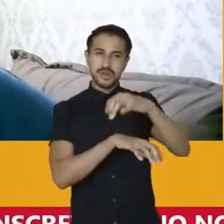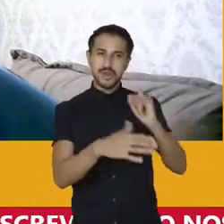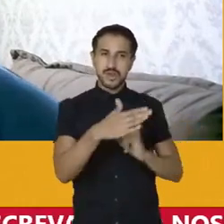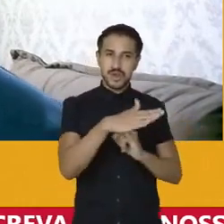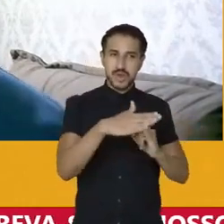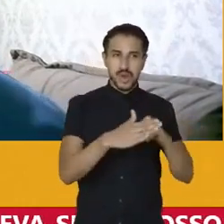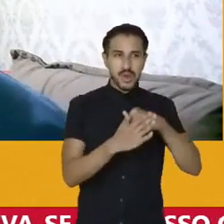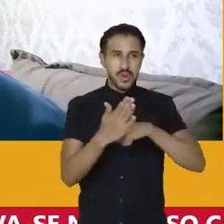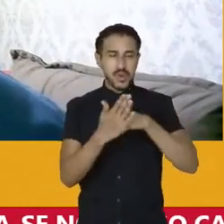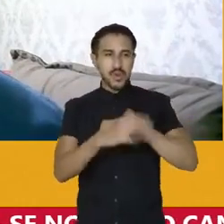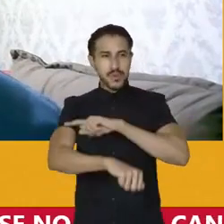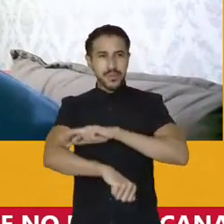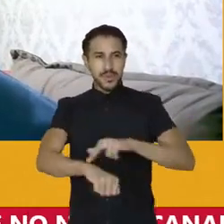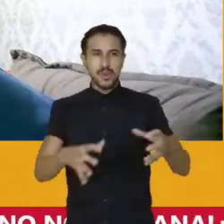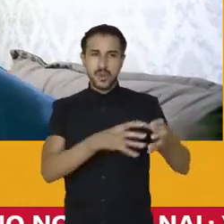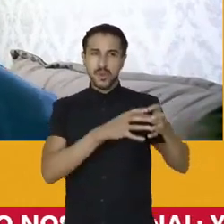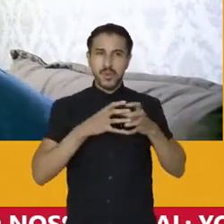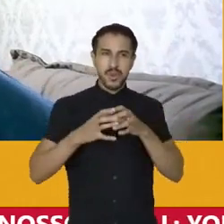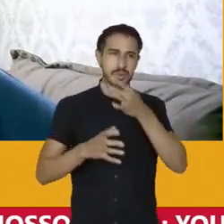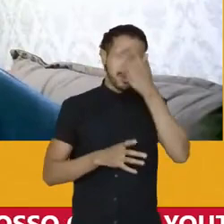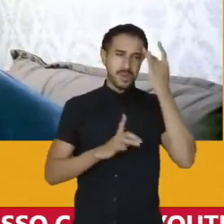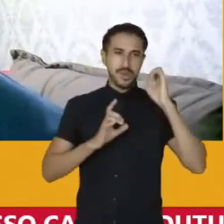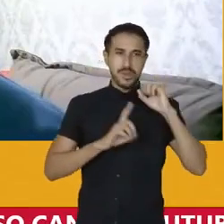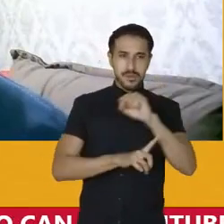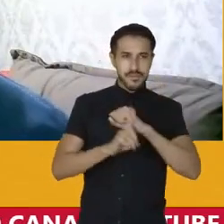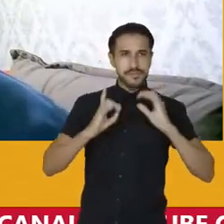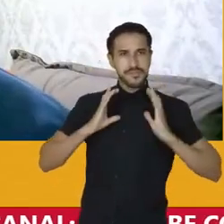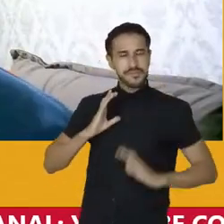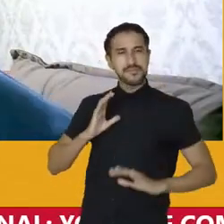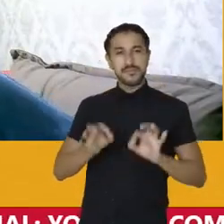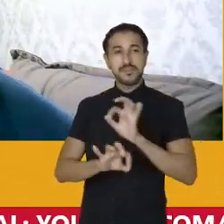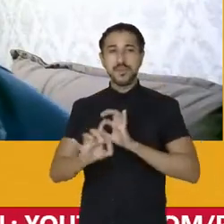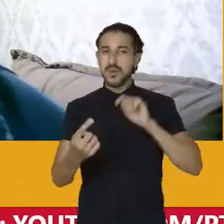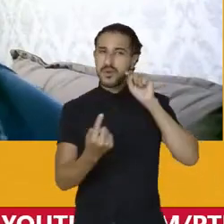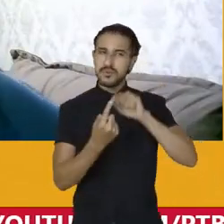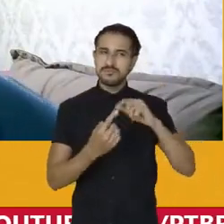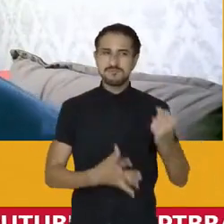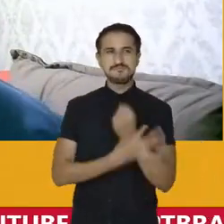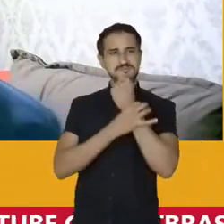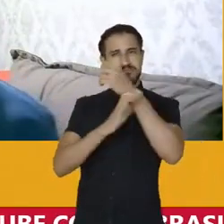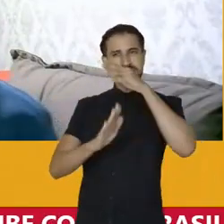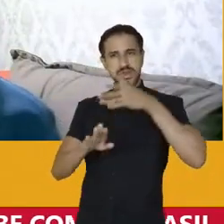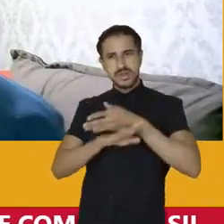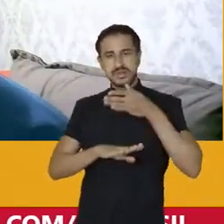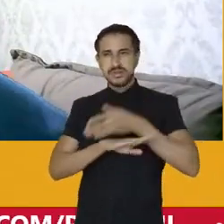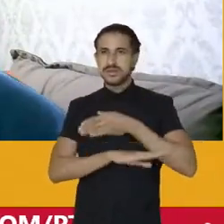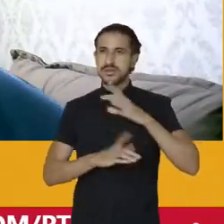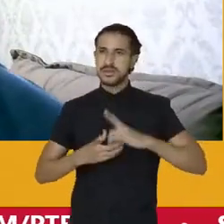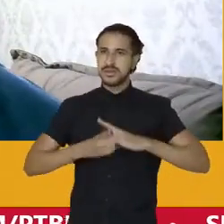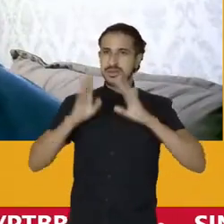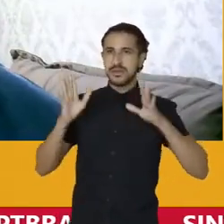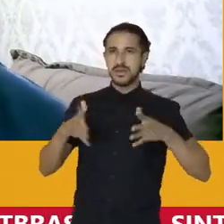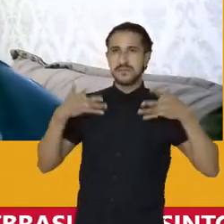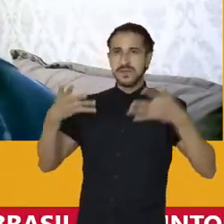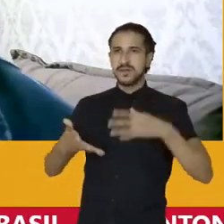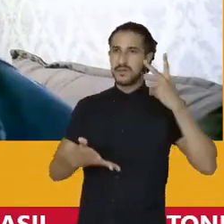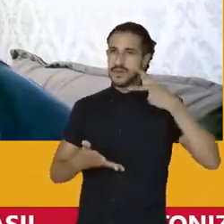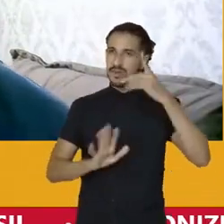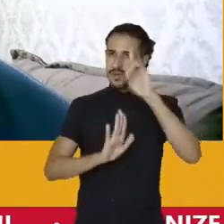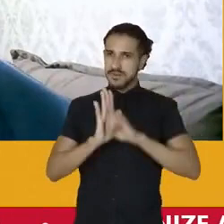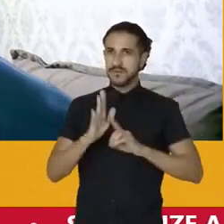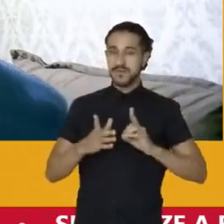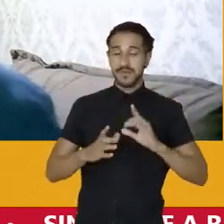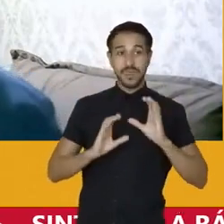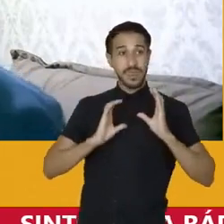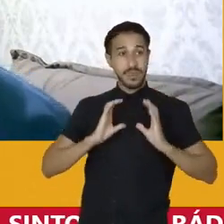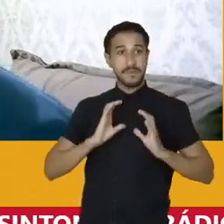e membros da sociedade civil, organizada como forma de garantir o acesso democrático à participação política de direitos constitucionais.